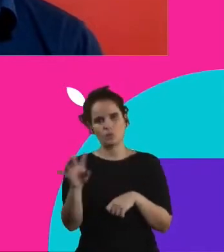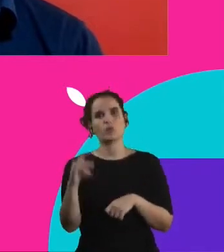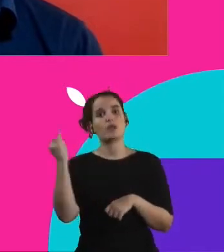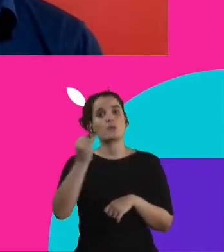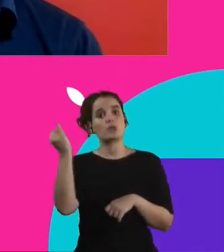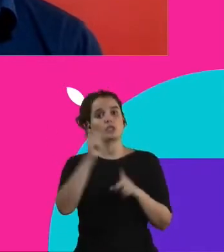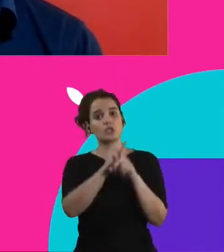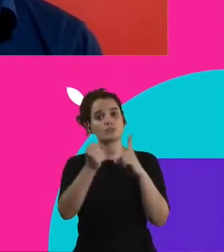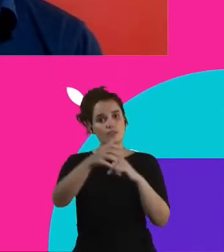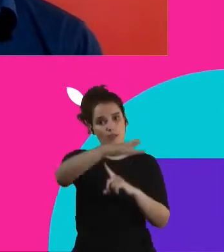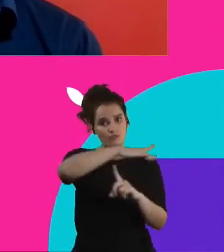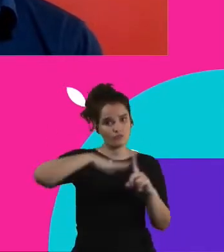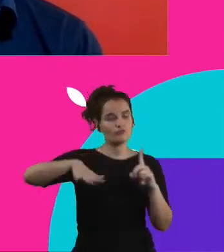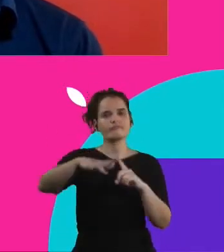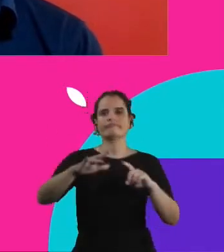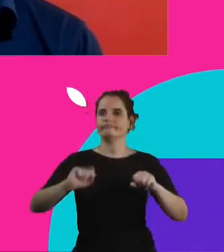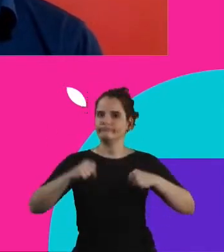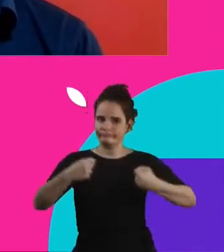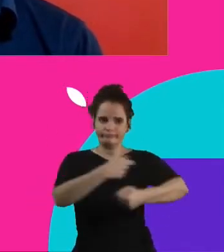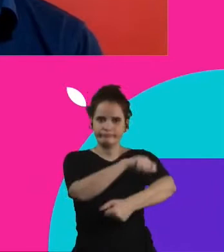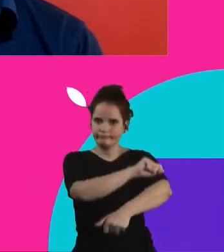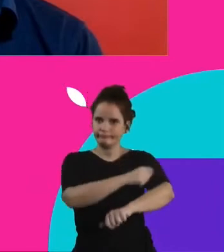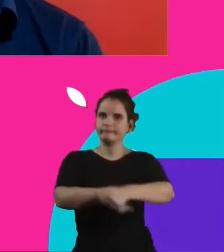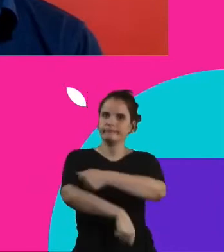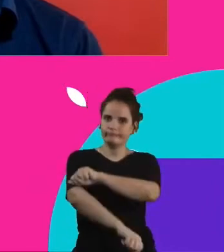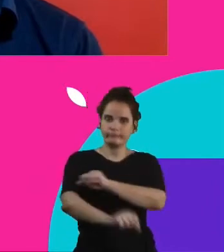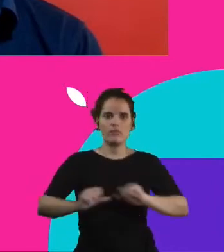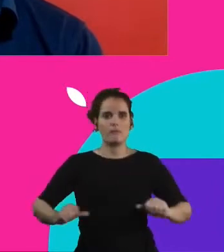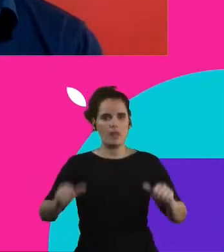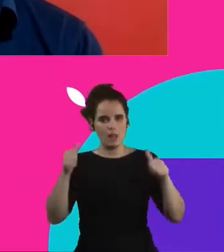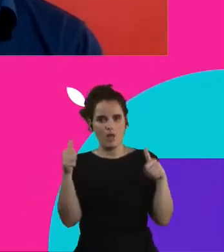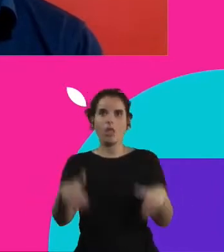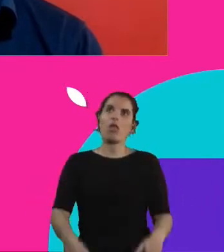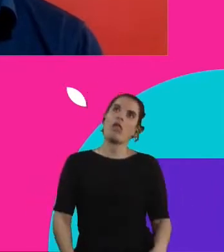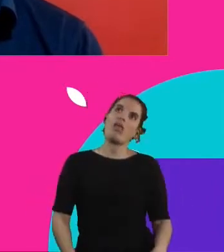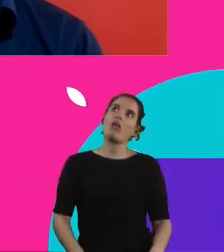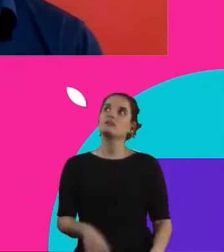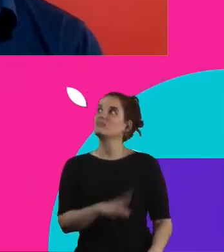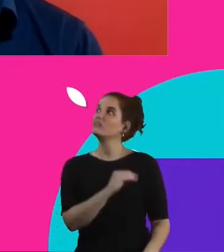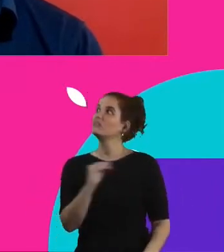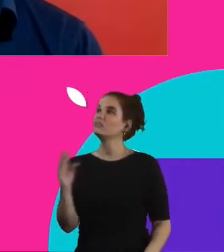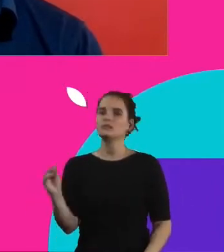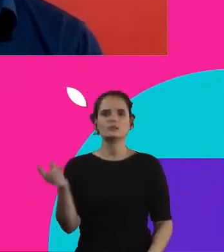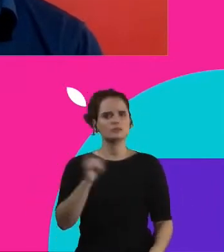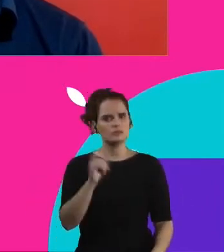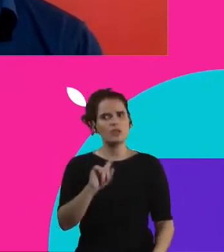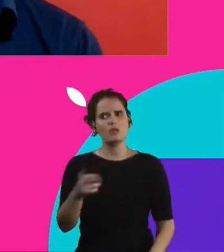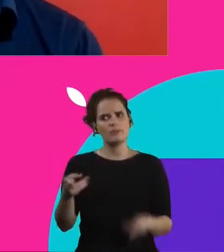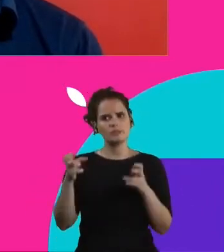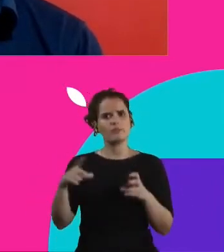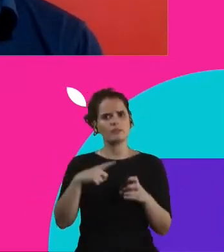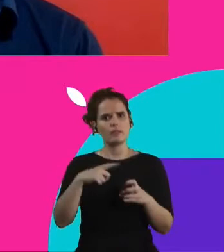se mobilize, né? Não fique mais amortecida com imagens de pessoas